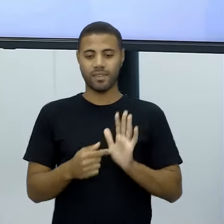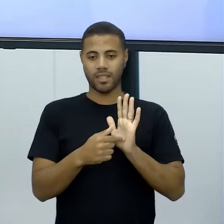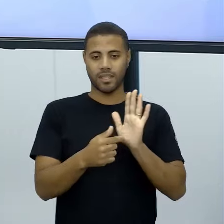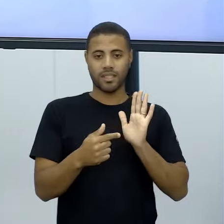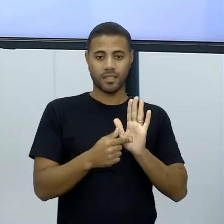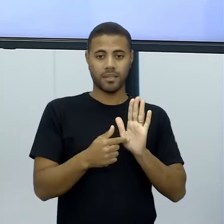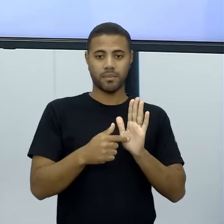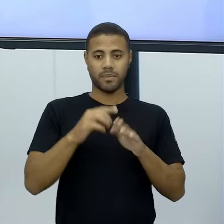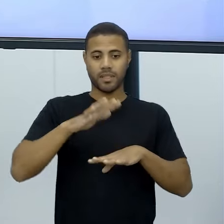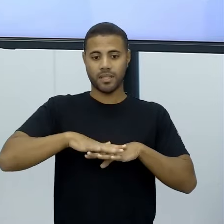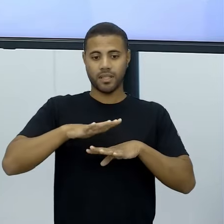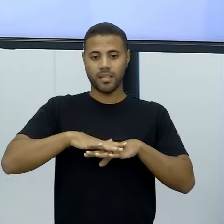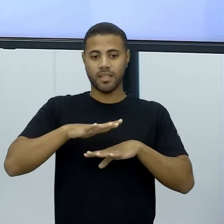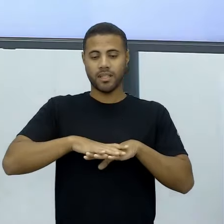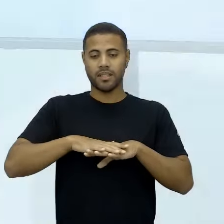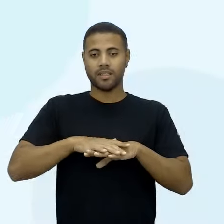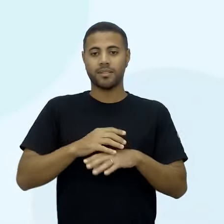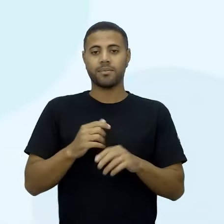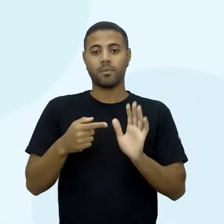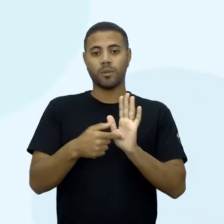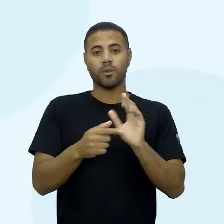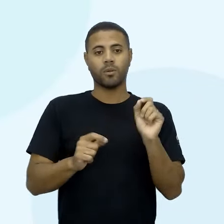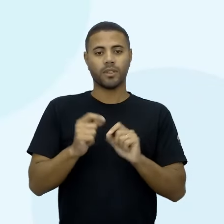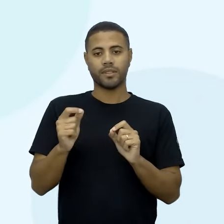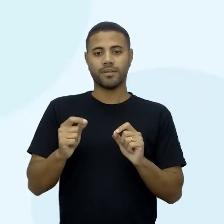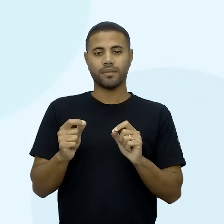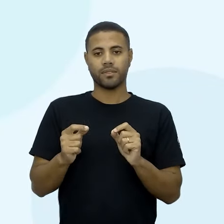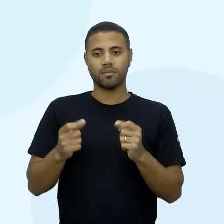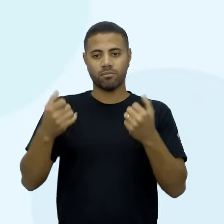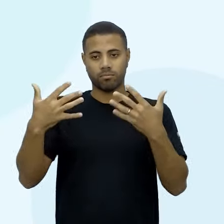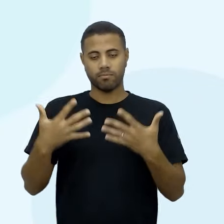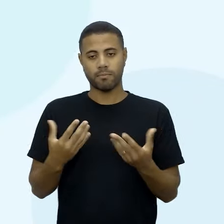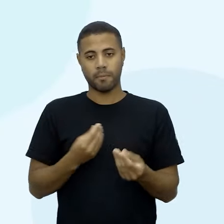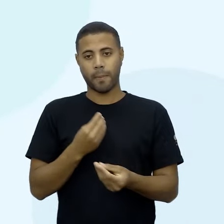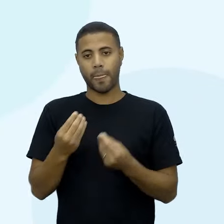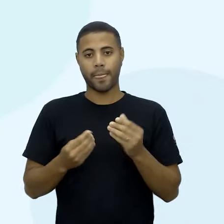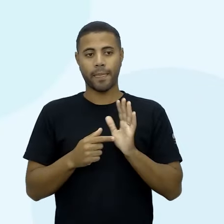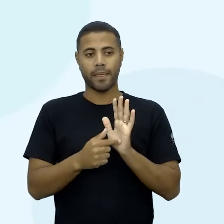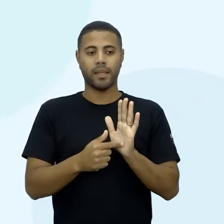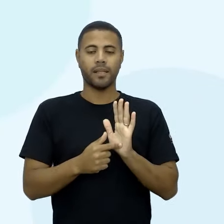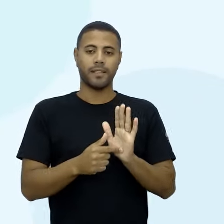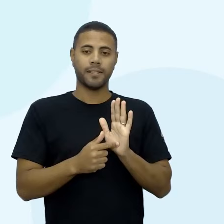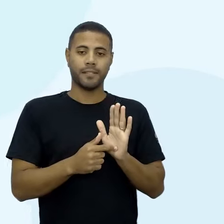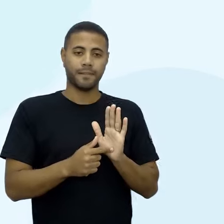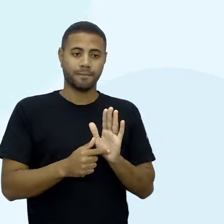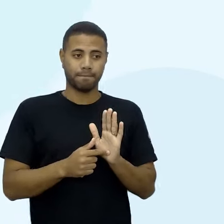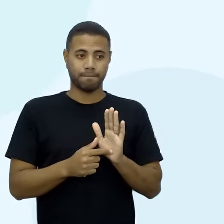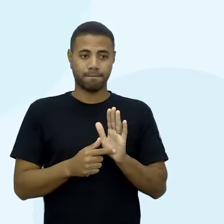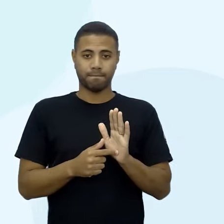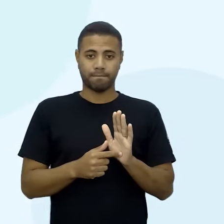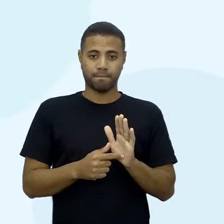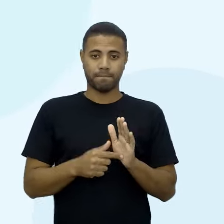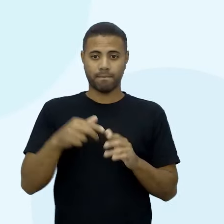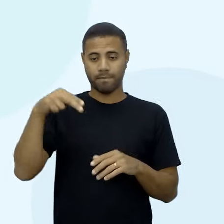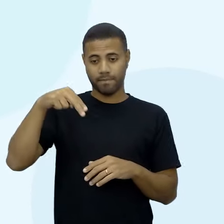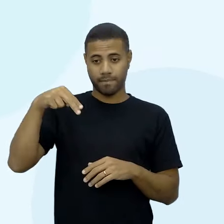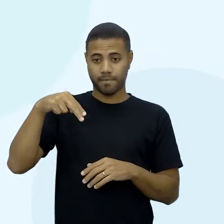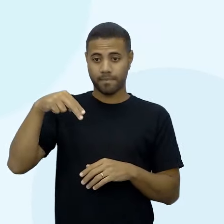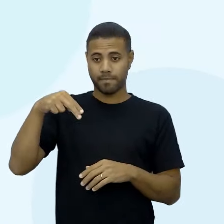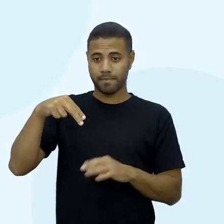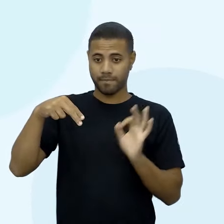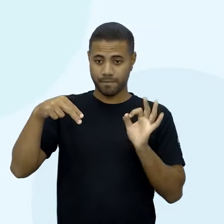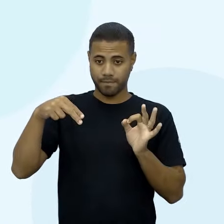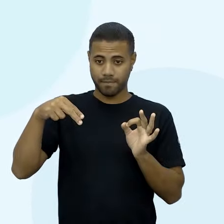fórmula matemática. O que que a gente tem aí? Qual o tamanho ideal para a amostra, que a gente aqui chamou de N, tá ok?